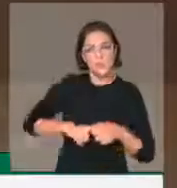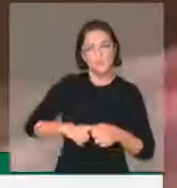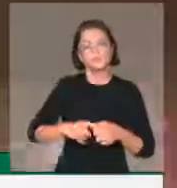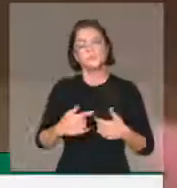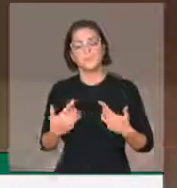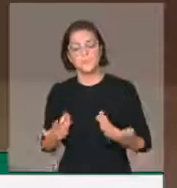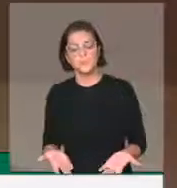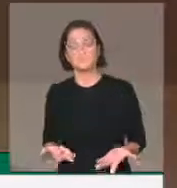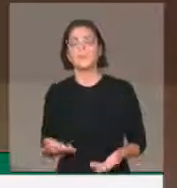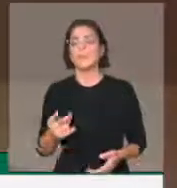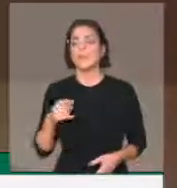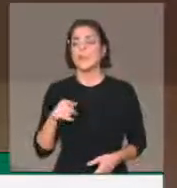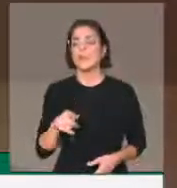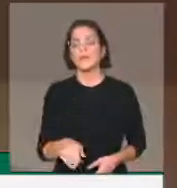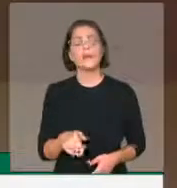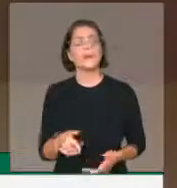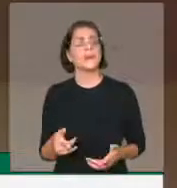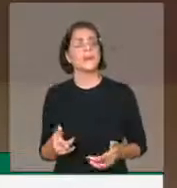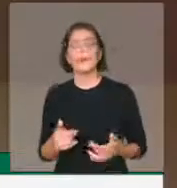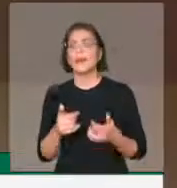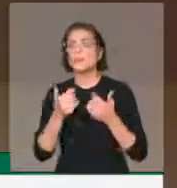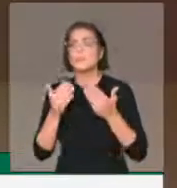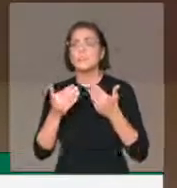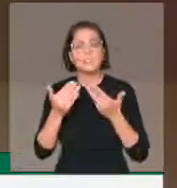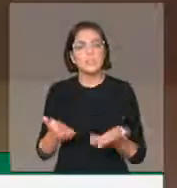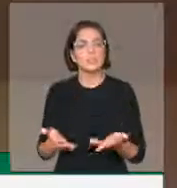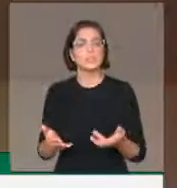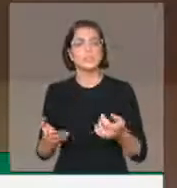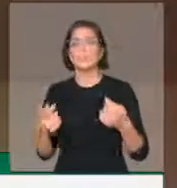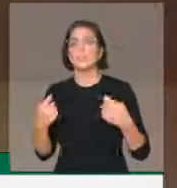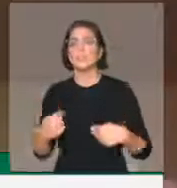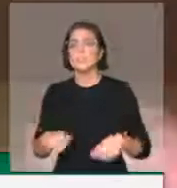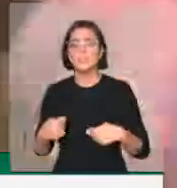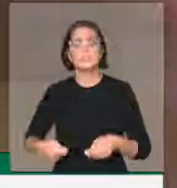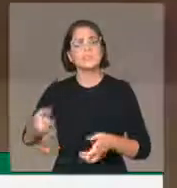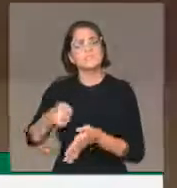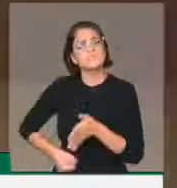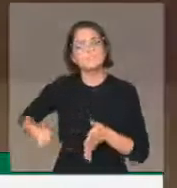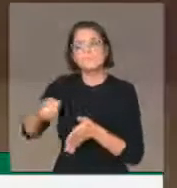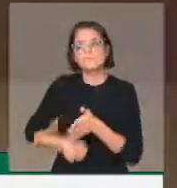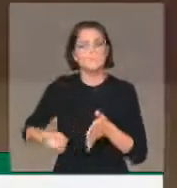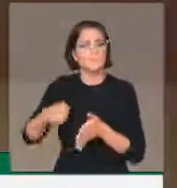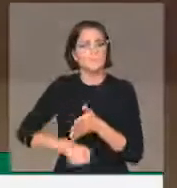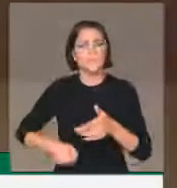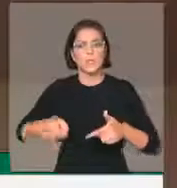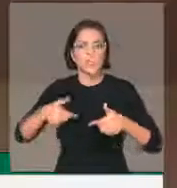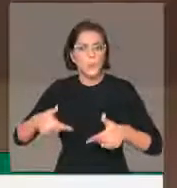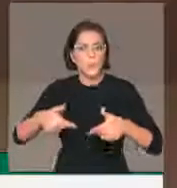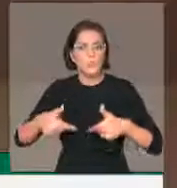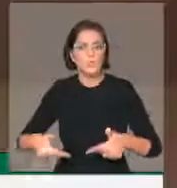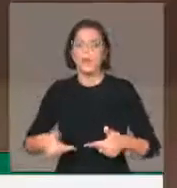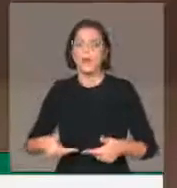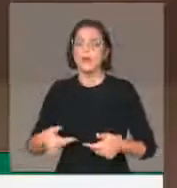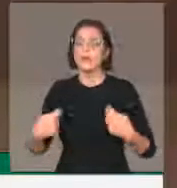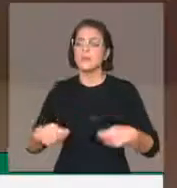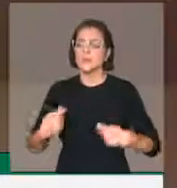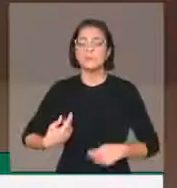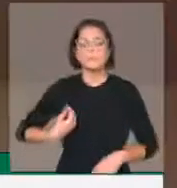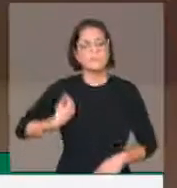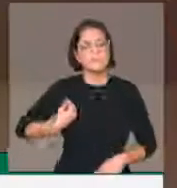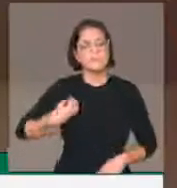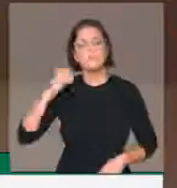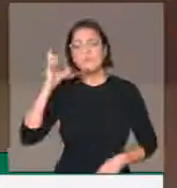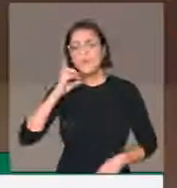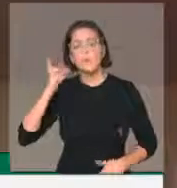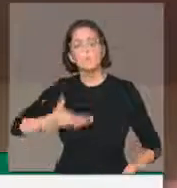num sistema de deliberação remota, sem que as pessoas possam protestar, sem que os deputados possam estar na casa. Vossa